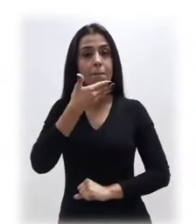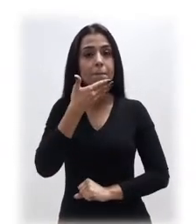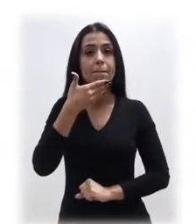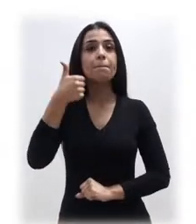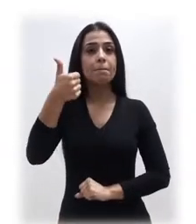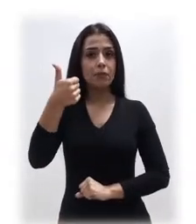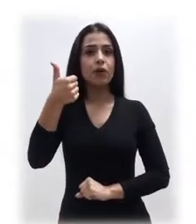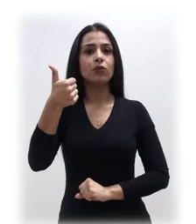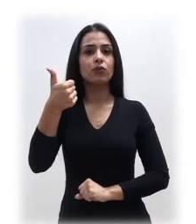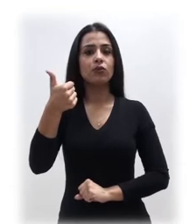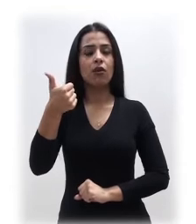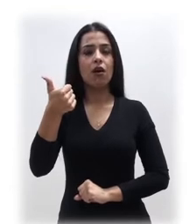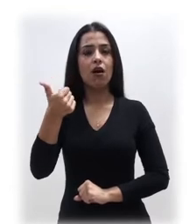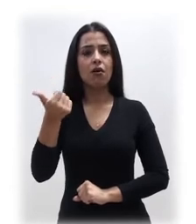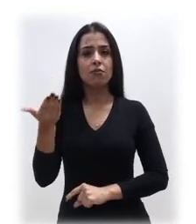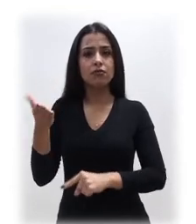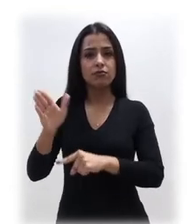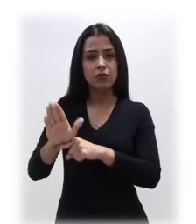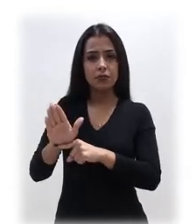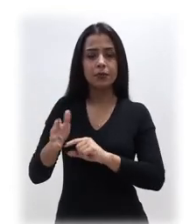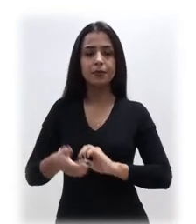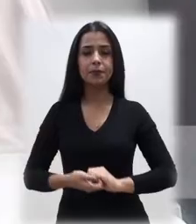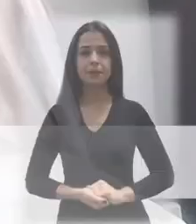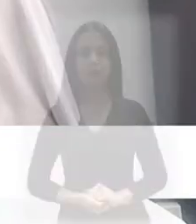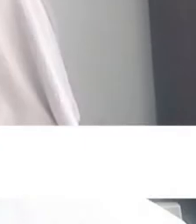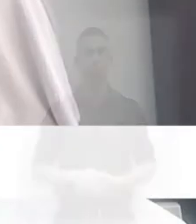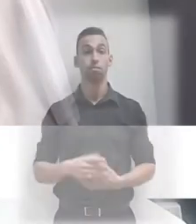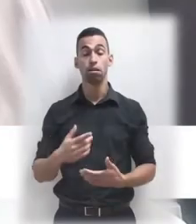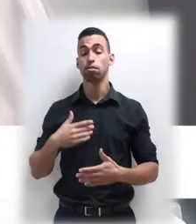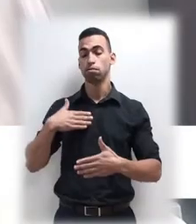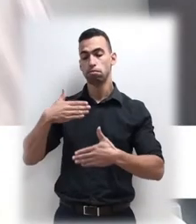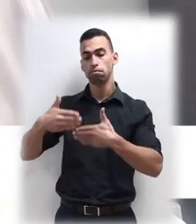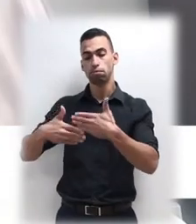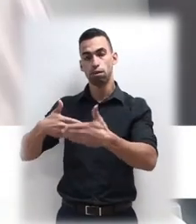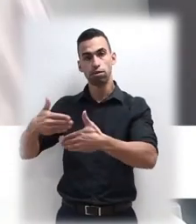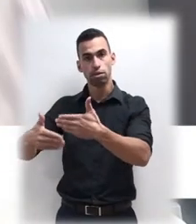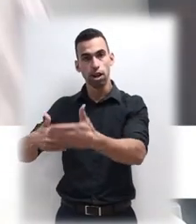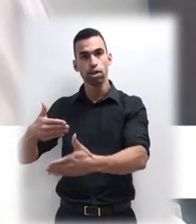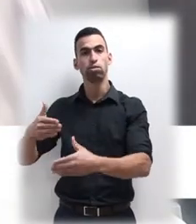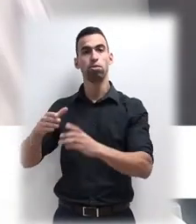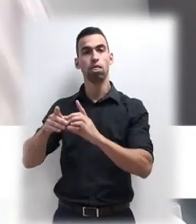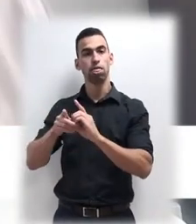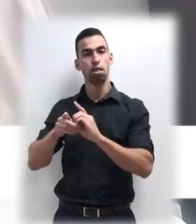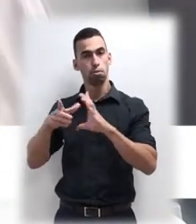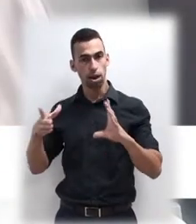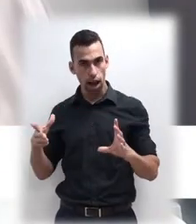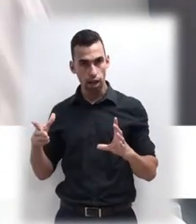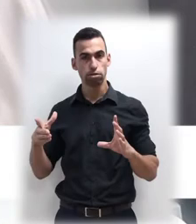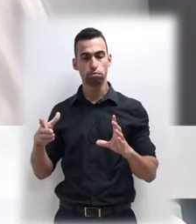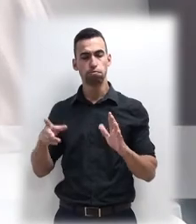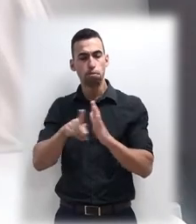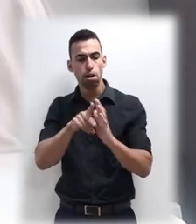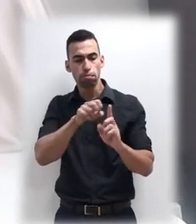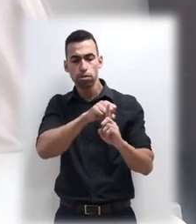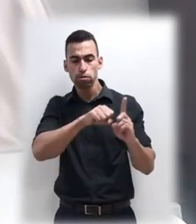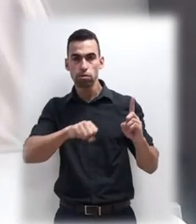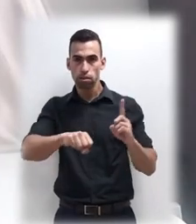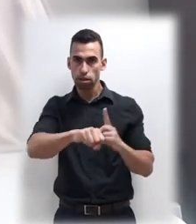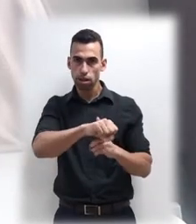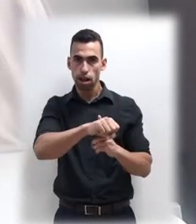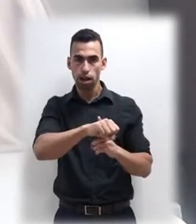aprimoramento da atuação institucional. Para além de ser um processo democrático da sociedade